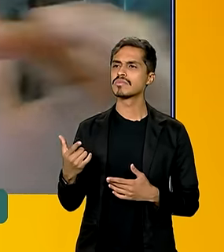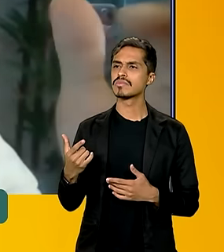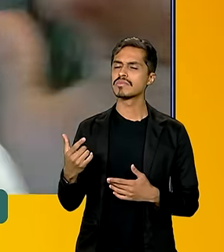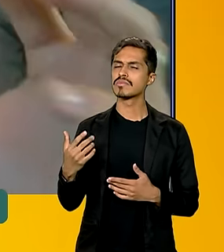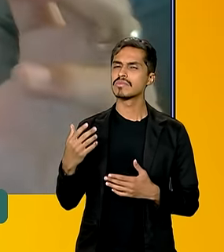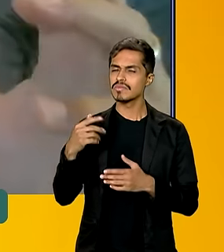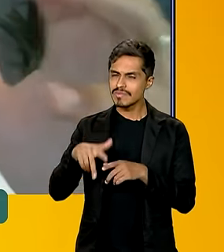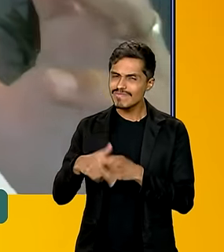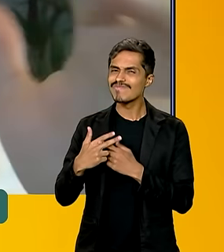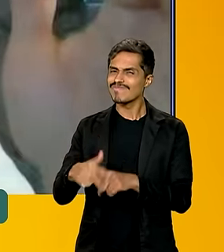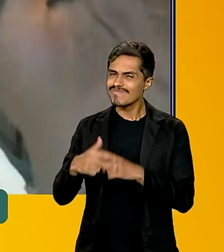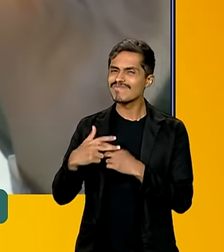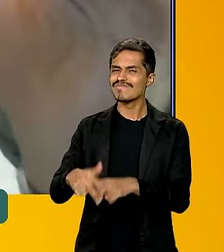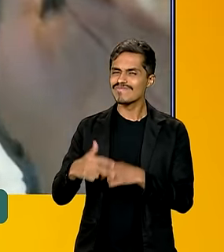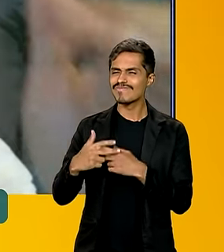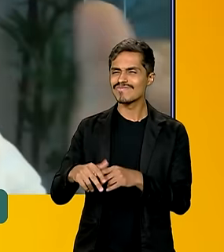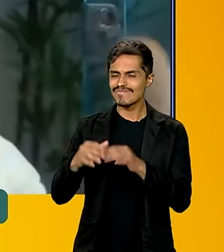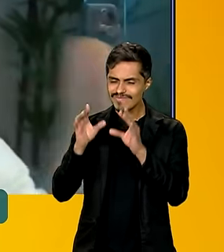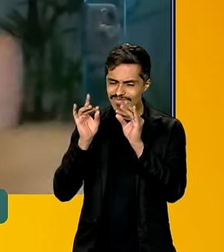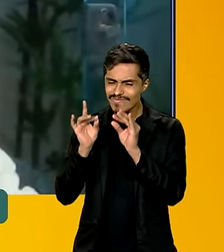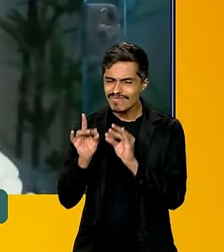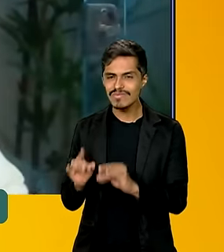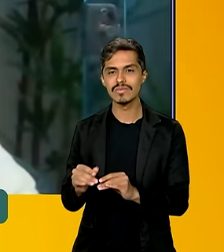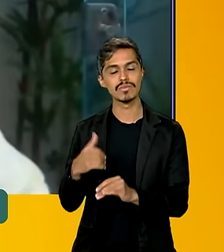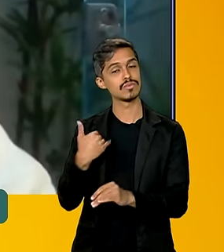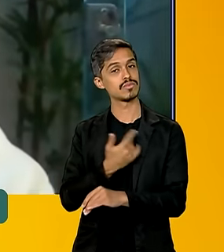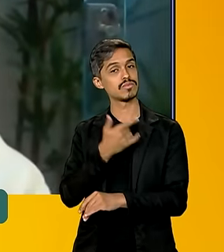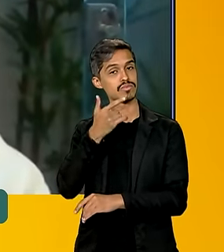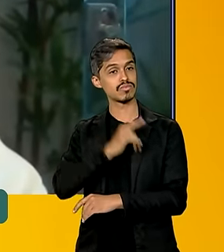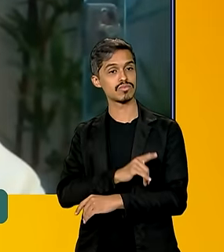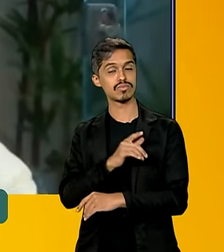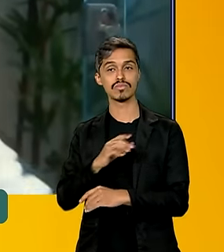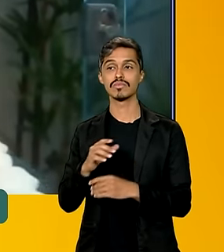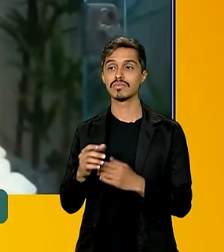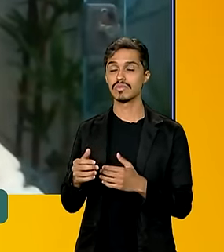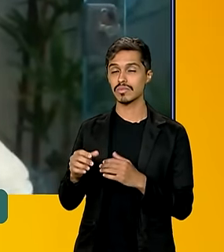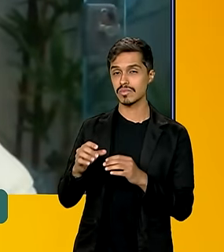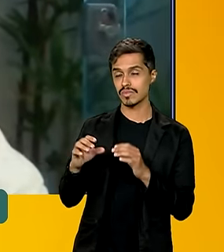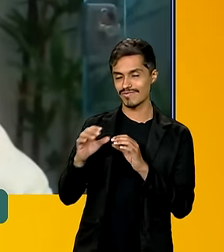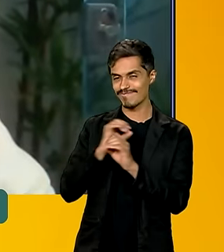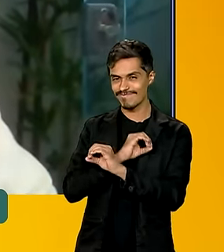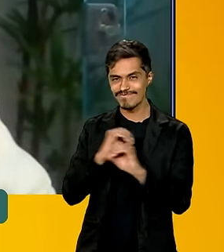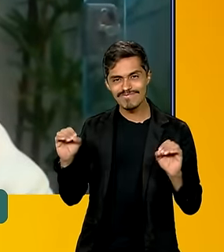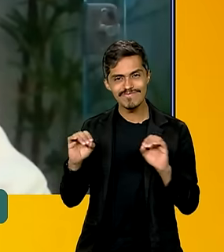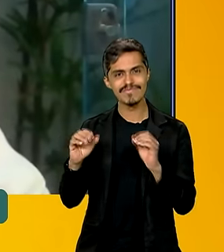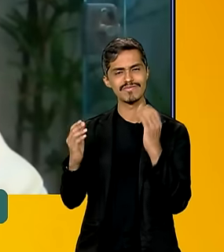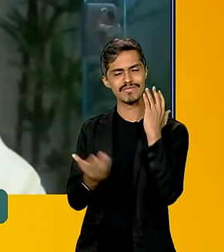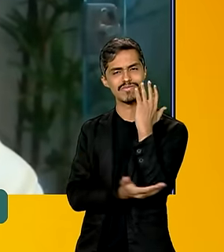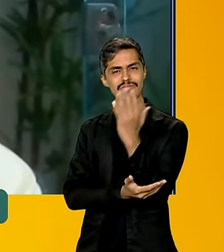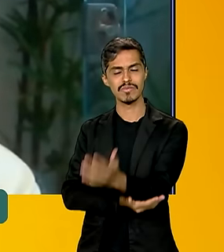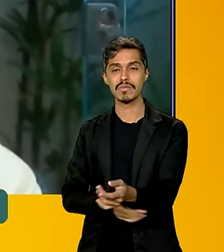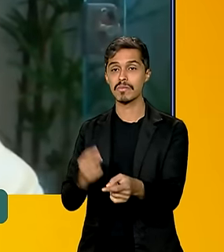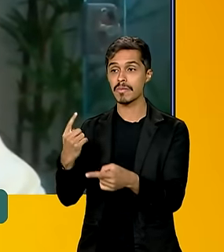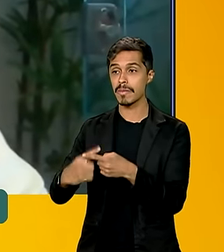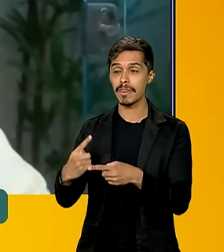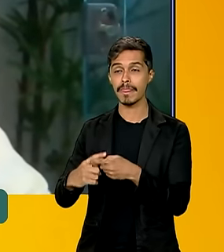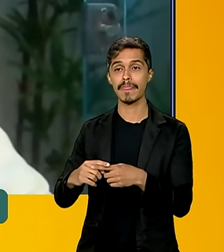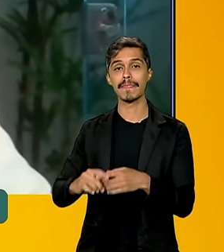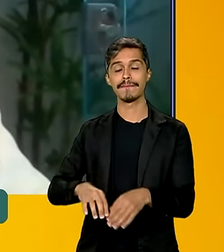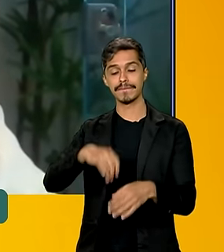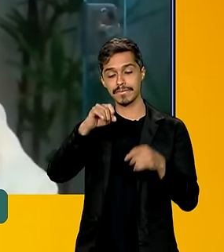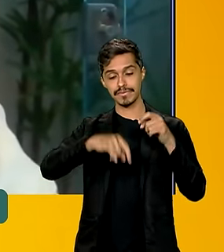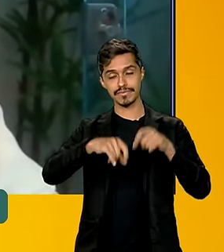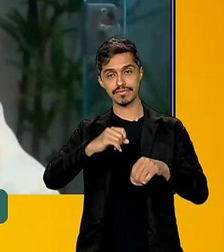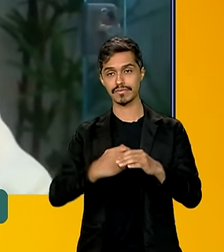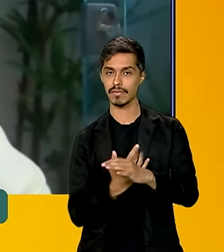os parafusos, fazendo o ajuste fino para a gente chegar aí próximo do desmatamento zero, que, com a regeneração florestal, o